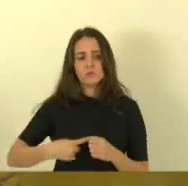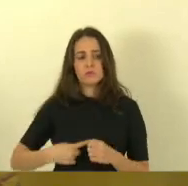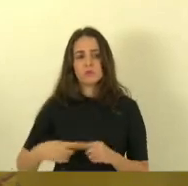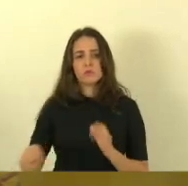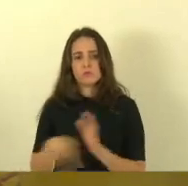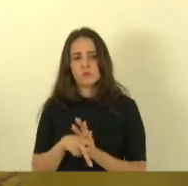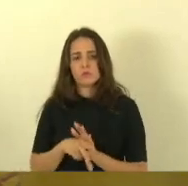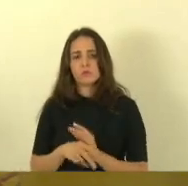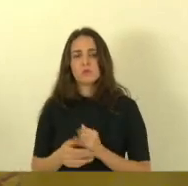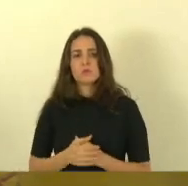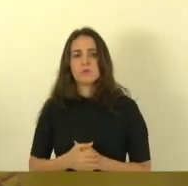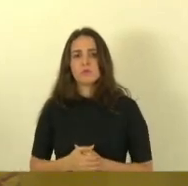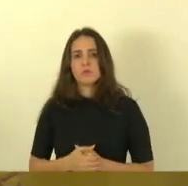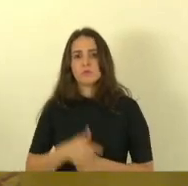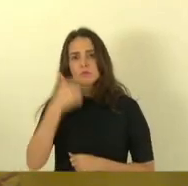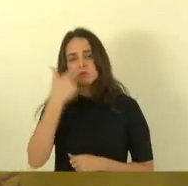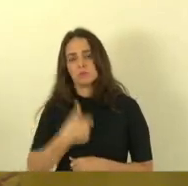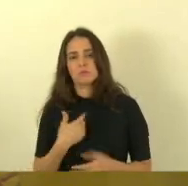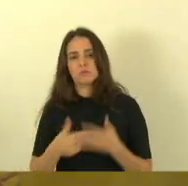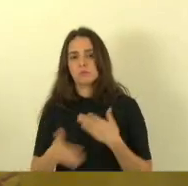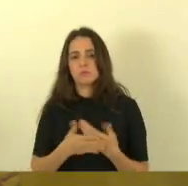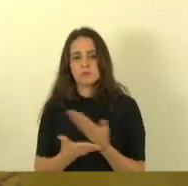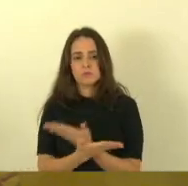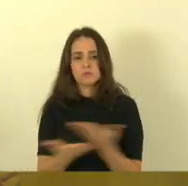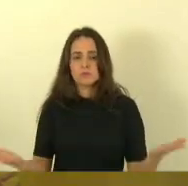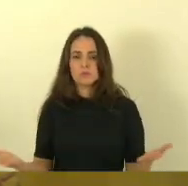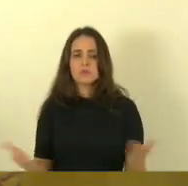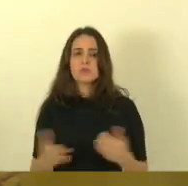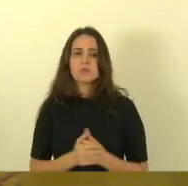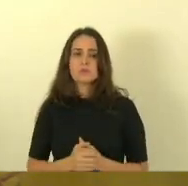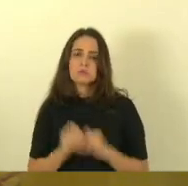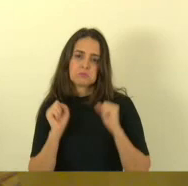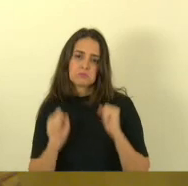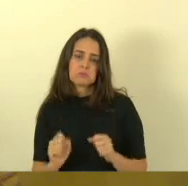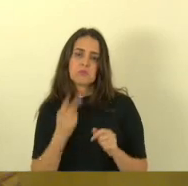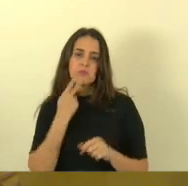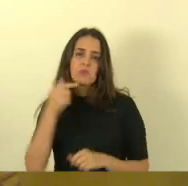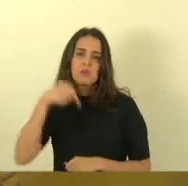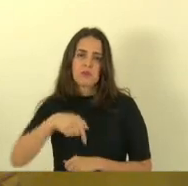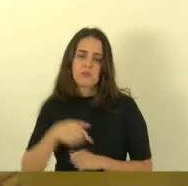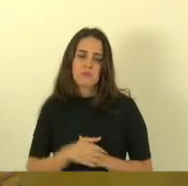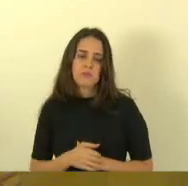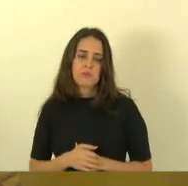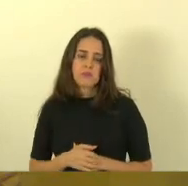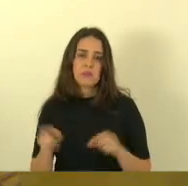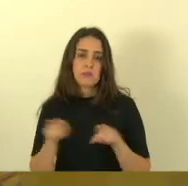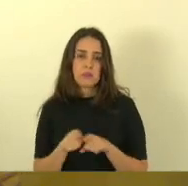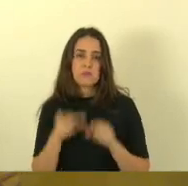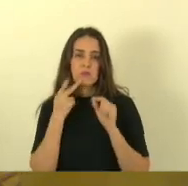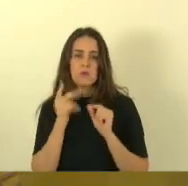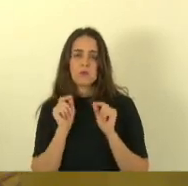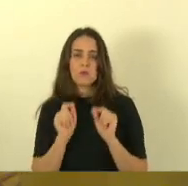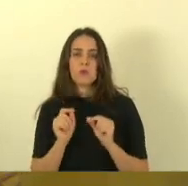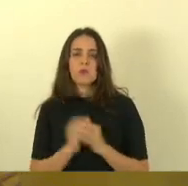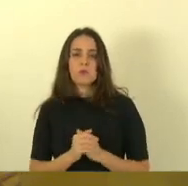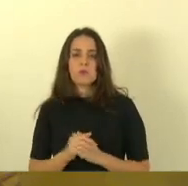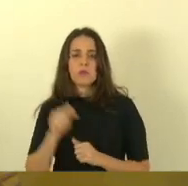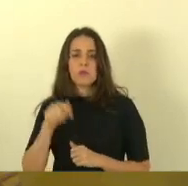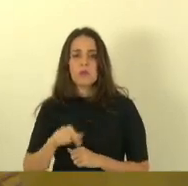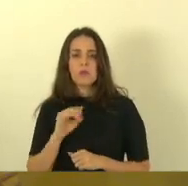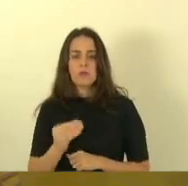situação em que eu ou qualquer um dos senhores e senhoras deputadas possam estar falando aqui nós falamos também aqui na